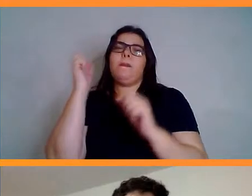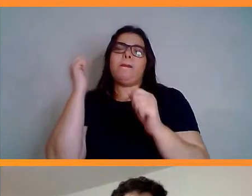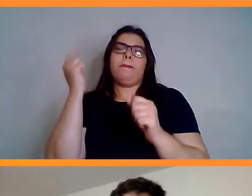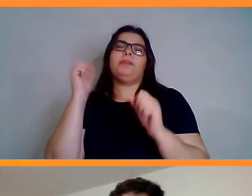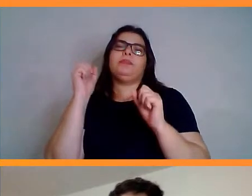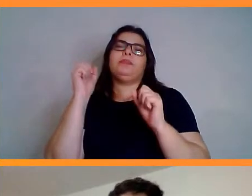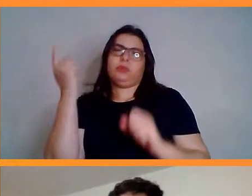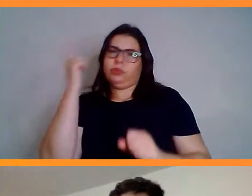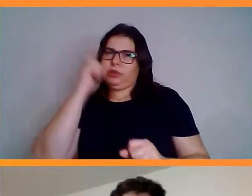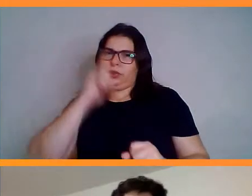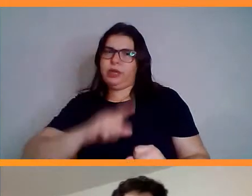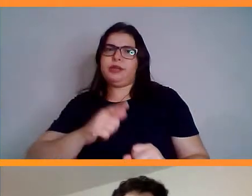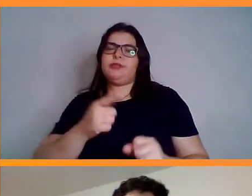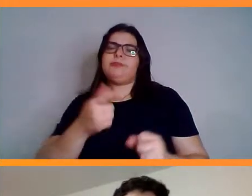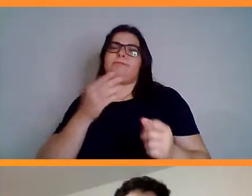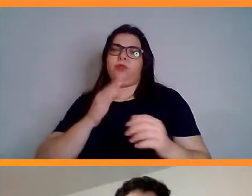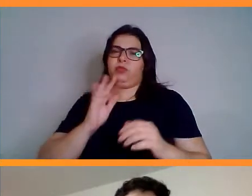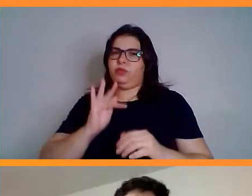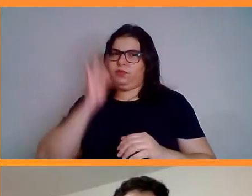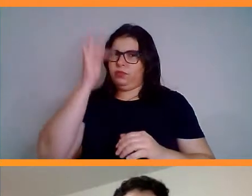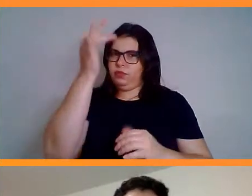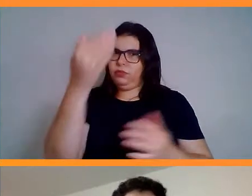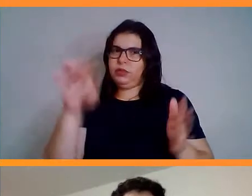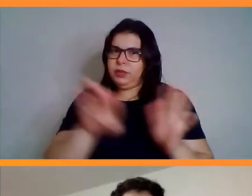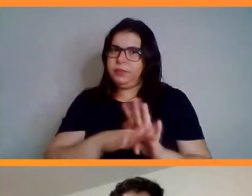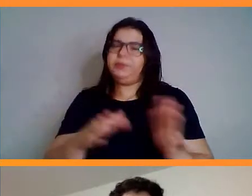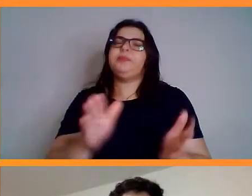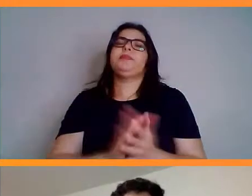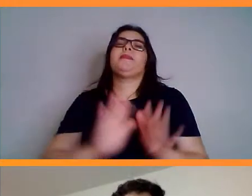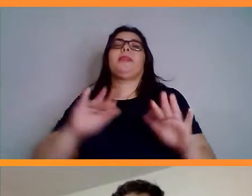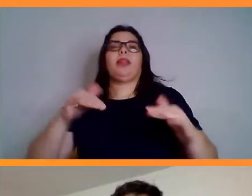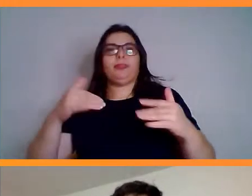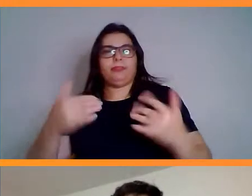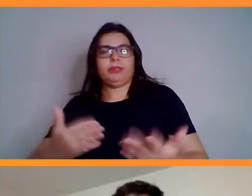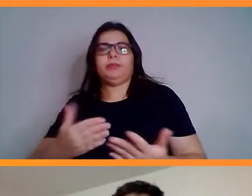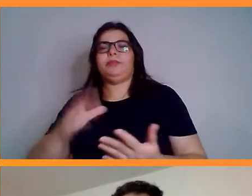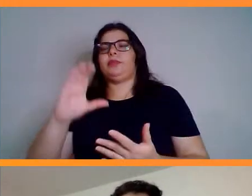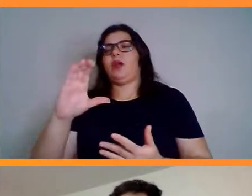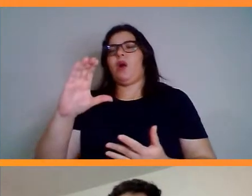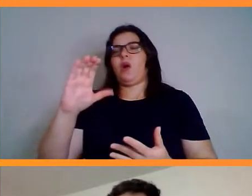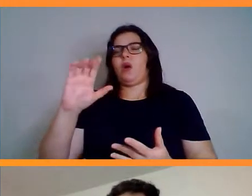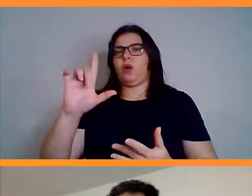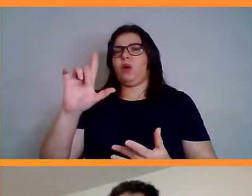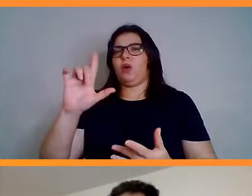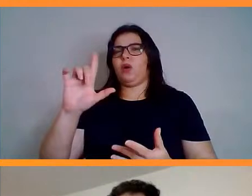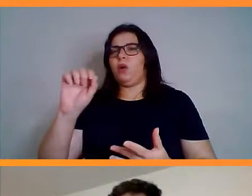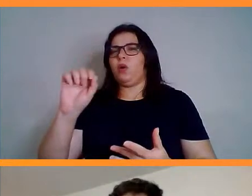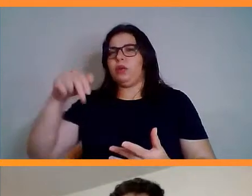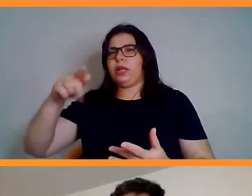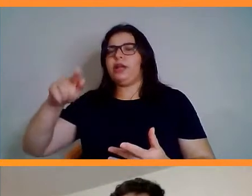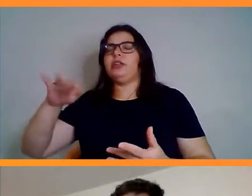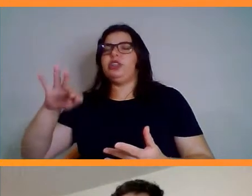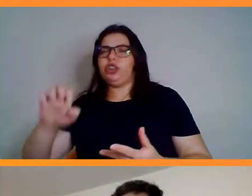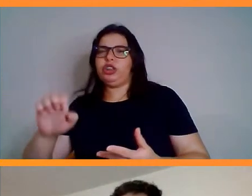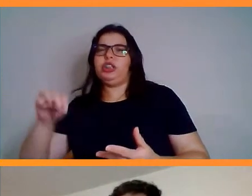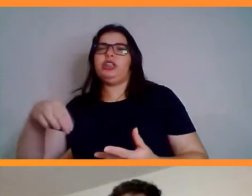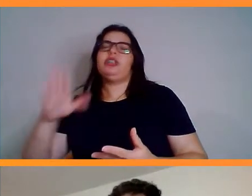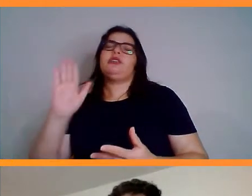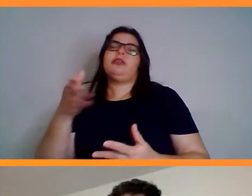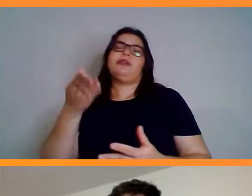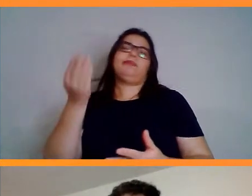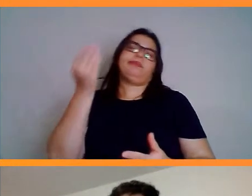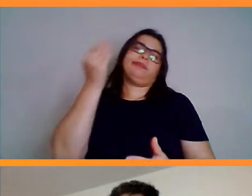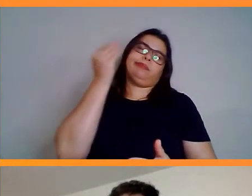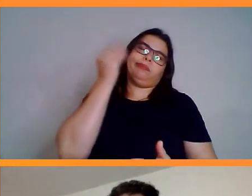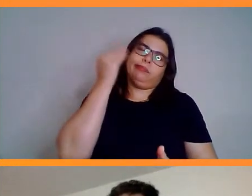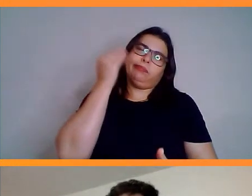relação às questões éticas que envolvem a clonagem, né. A clonagem, ela já foi entrada em várias espécies. Já foi feita e realizada em